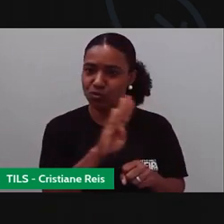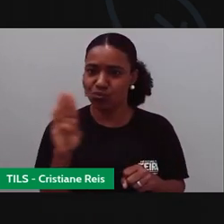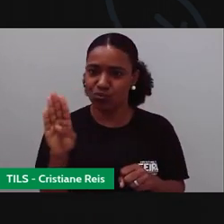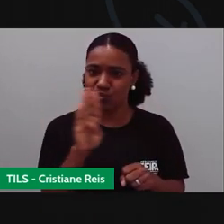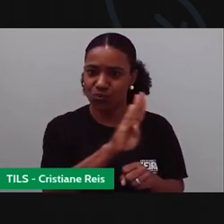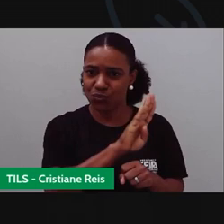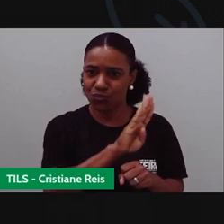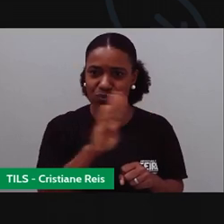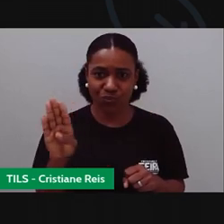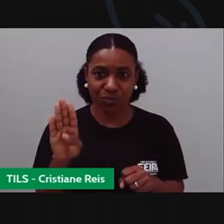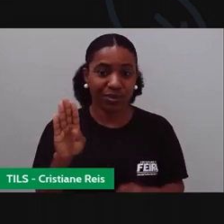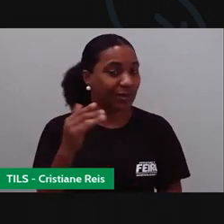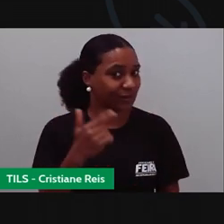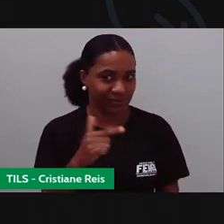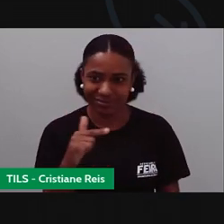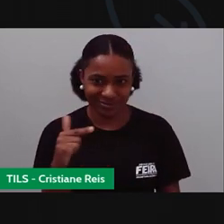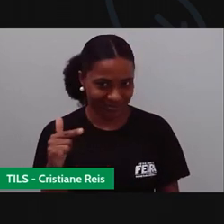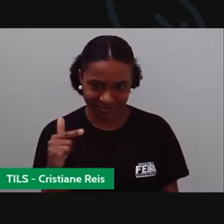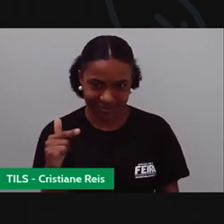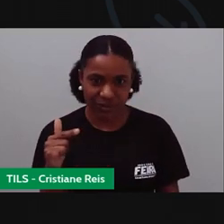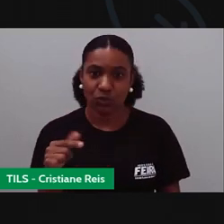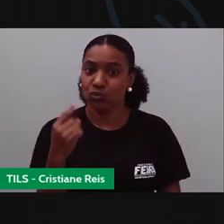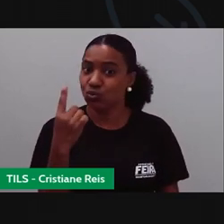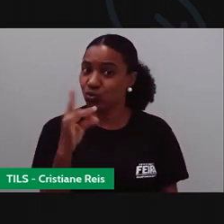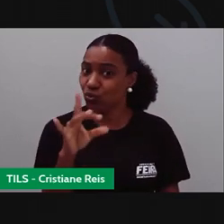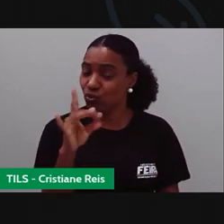Então, a vai colocar só o vidro da frente aqui, ó.